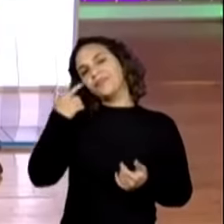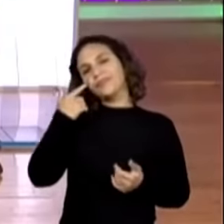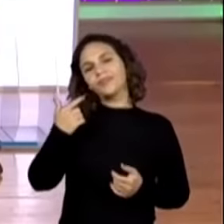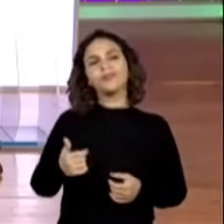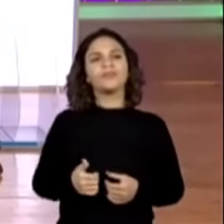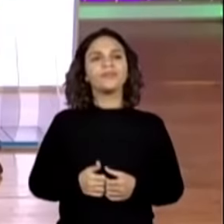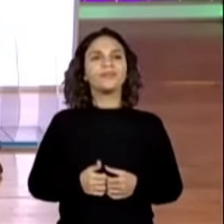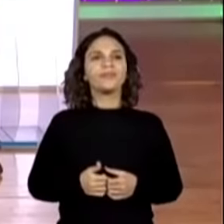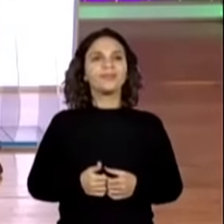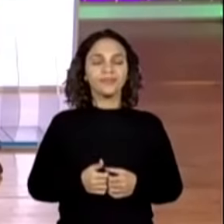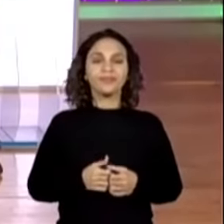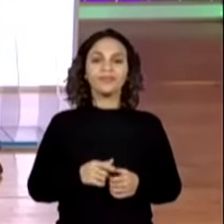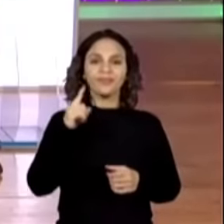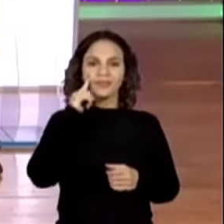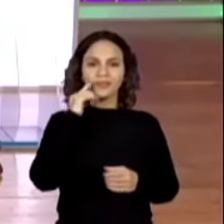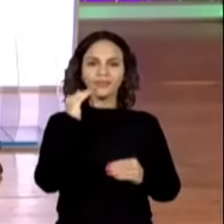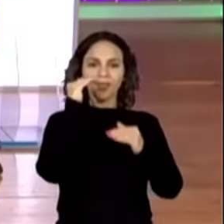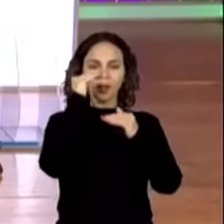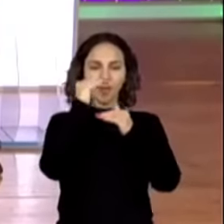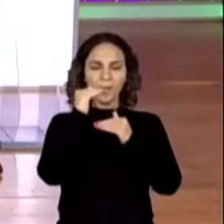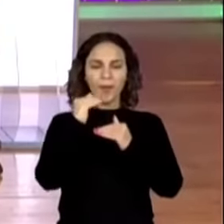todos os mesmos trechos.